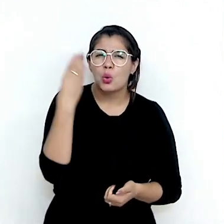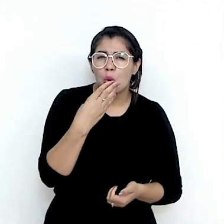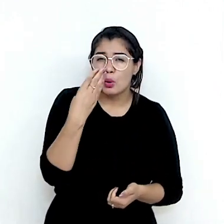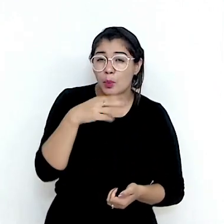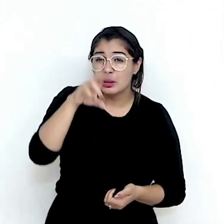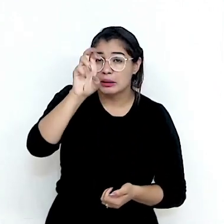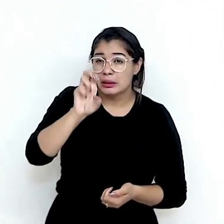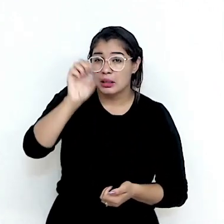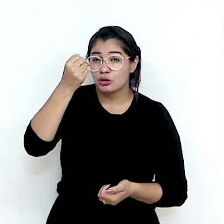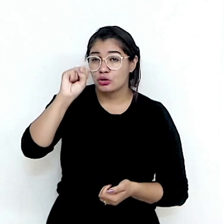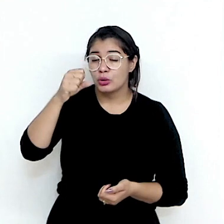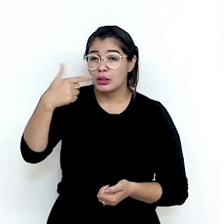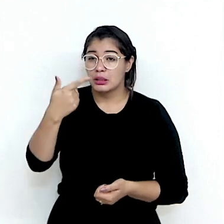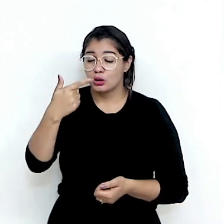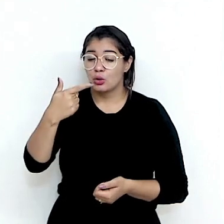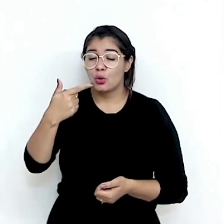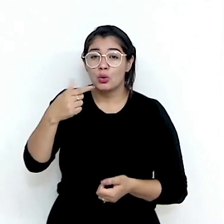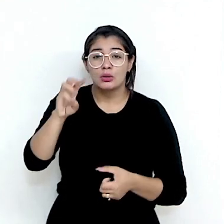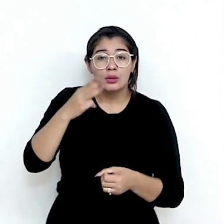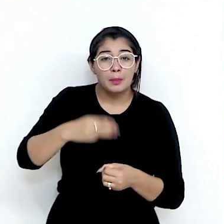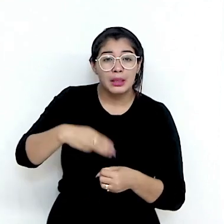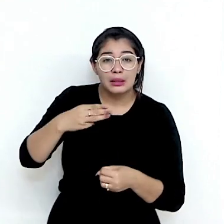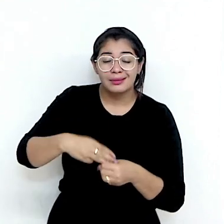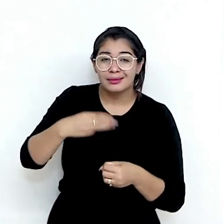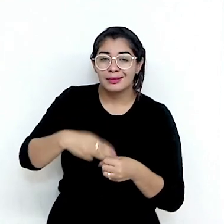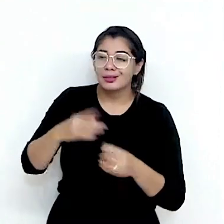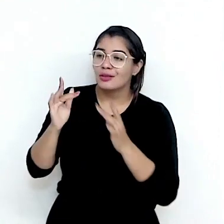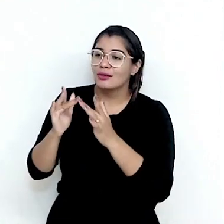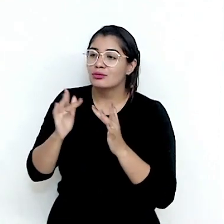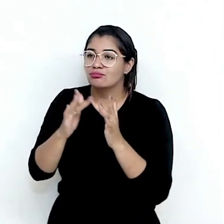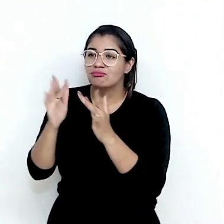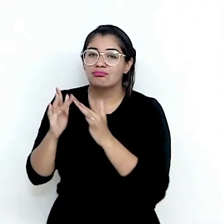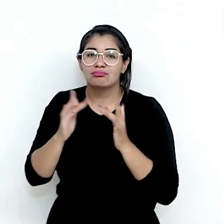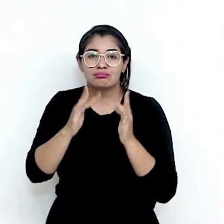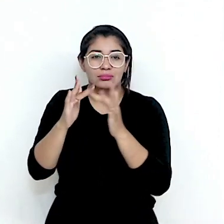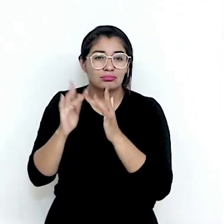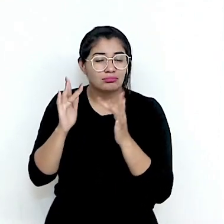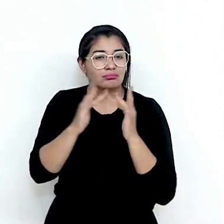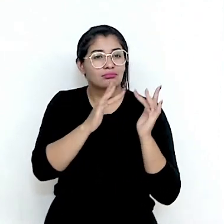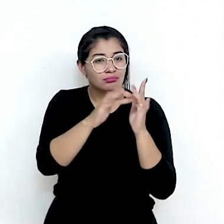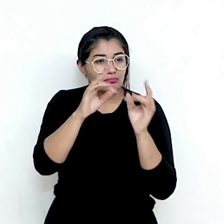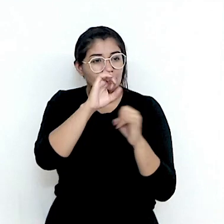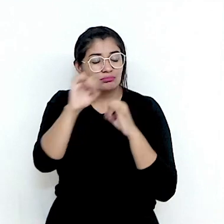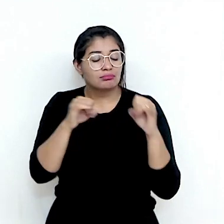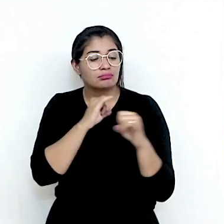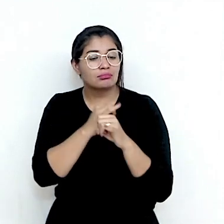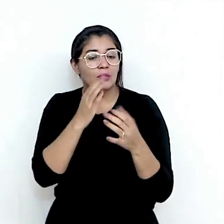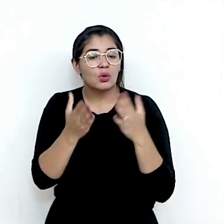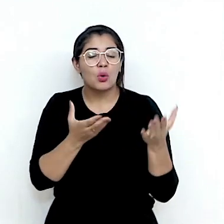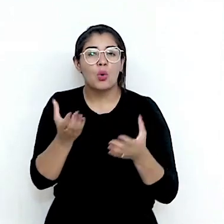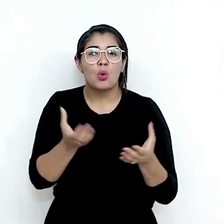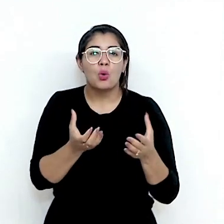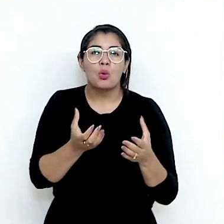4.582 municípios brasileiros estavam conectados a algum backhaul de fibra, onde moram